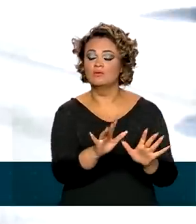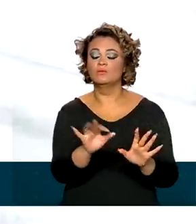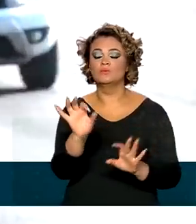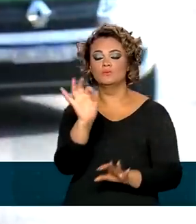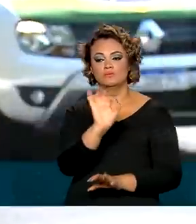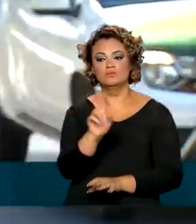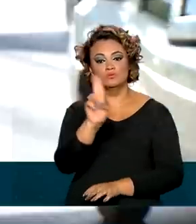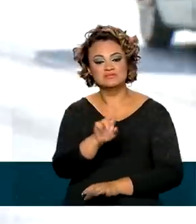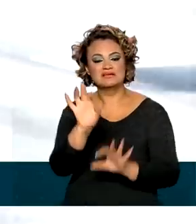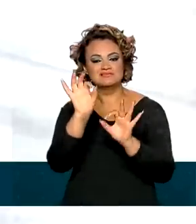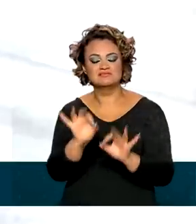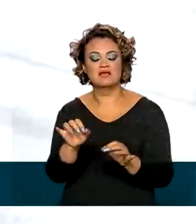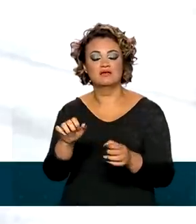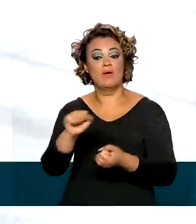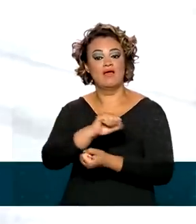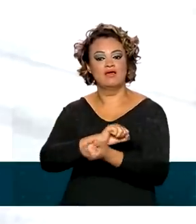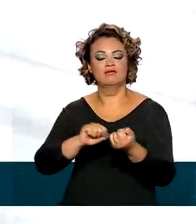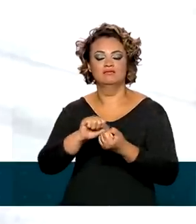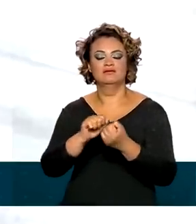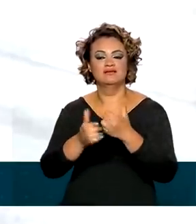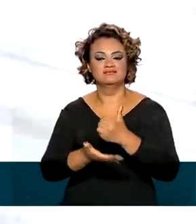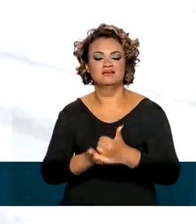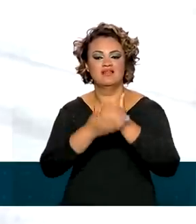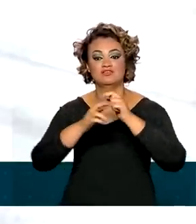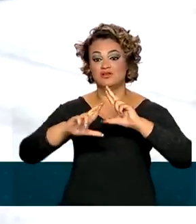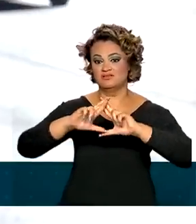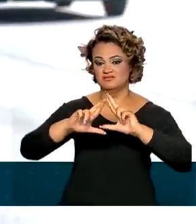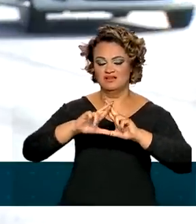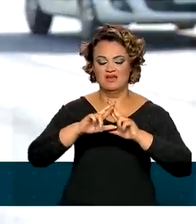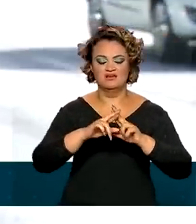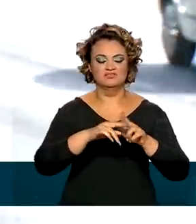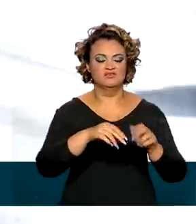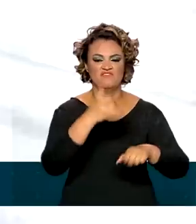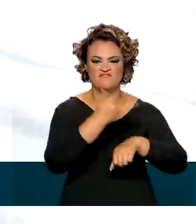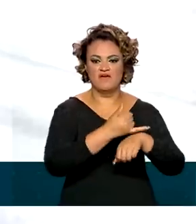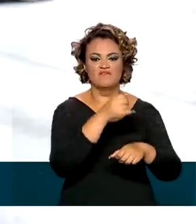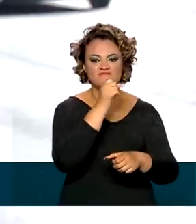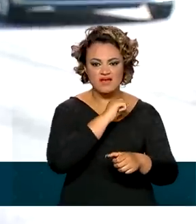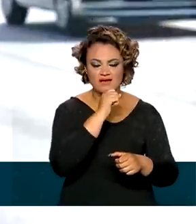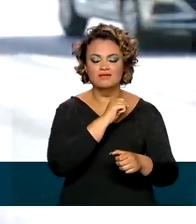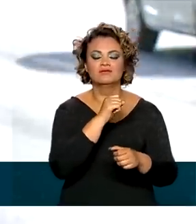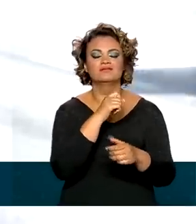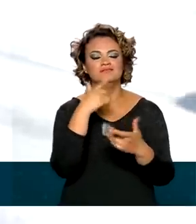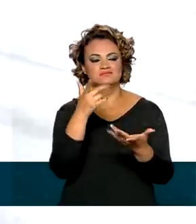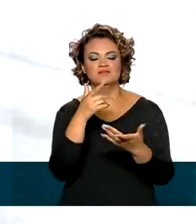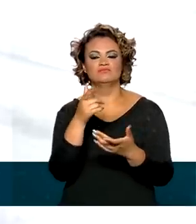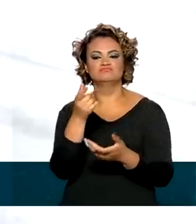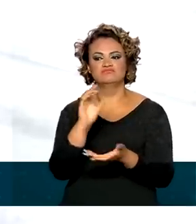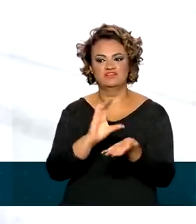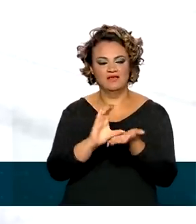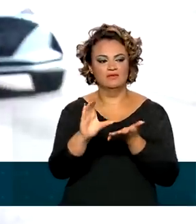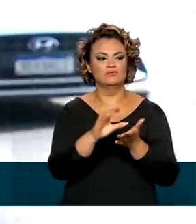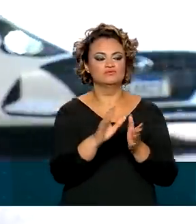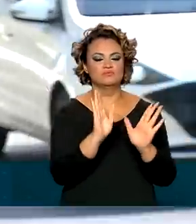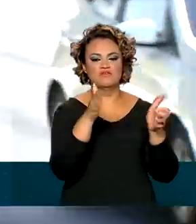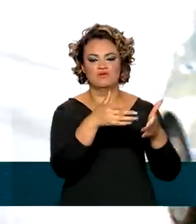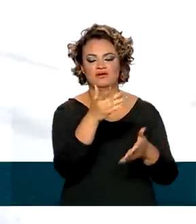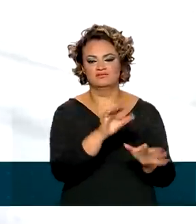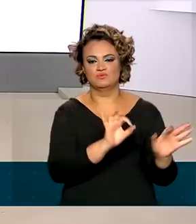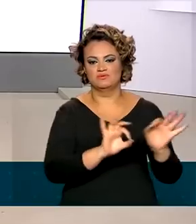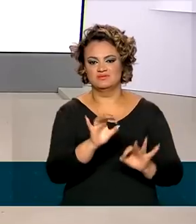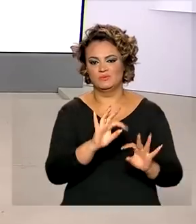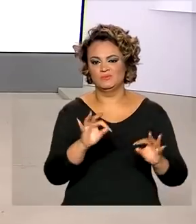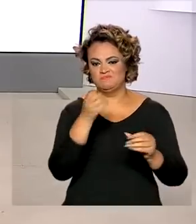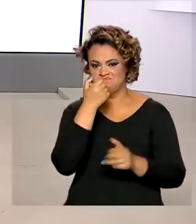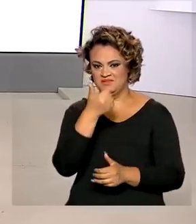também vai incentivar a reciclagem e a recuperação de sucata. E para isso serão captados os recursos do mercado internacional. Renata?